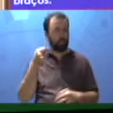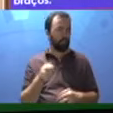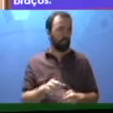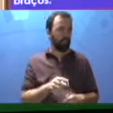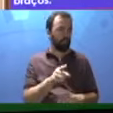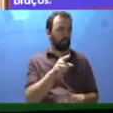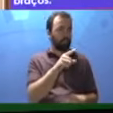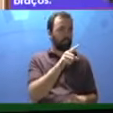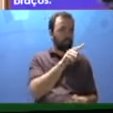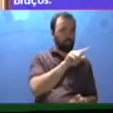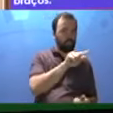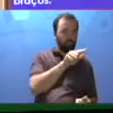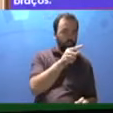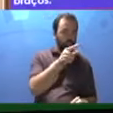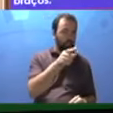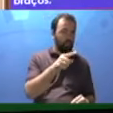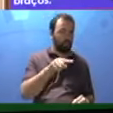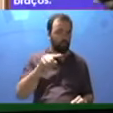curto. Não pode dar a volta.